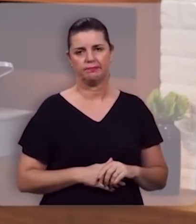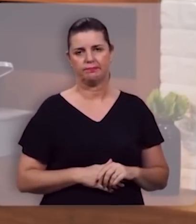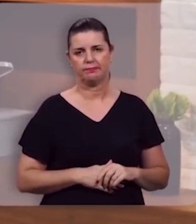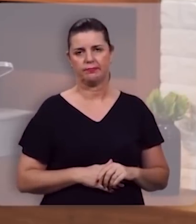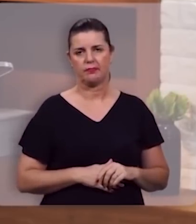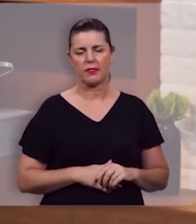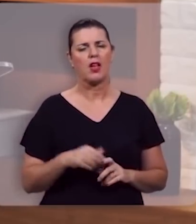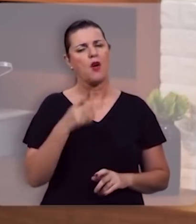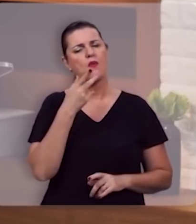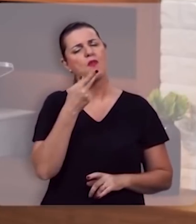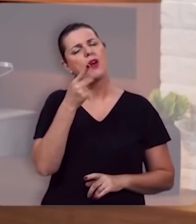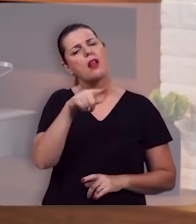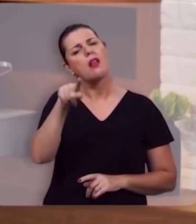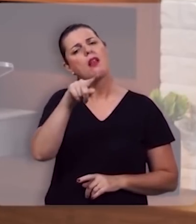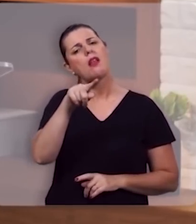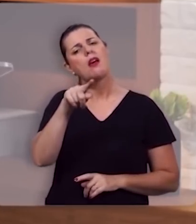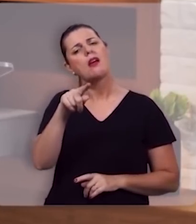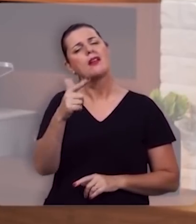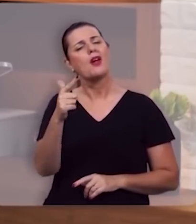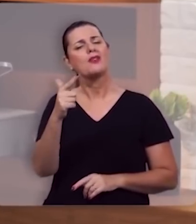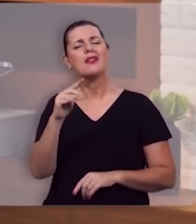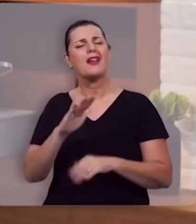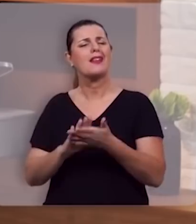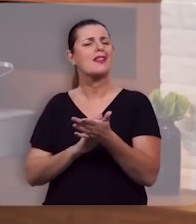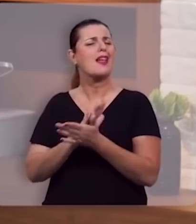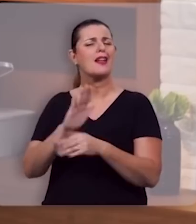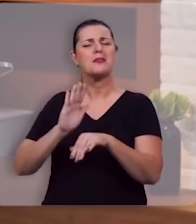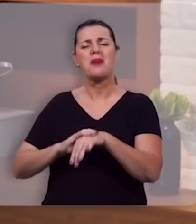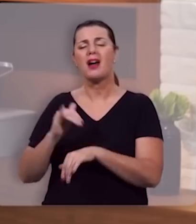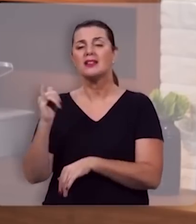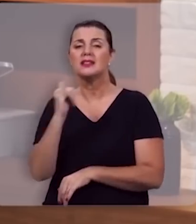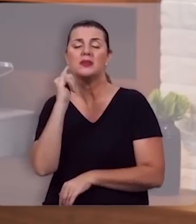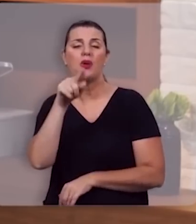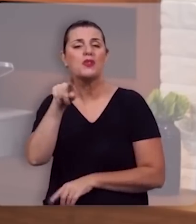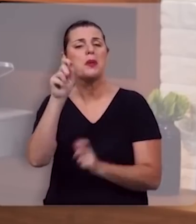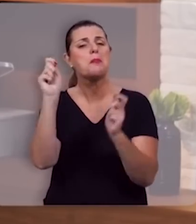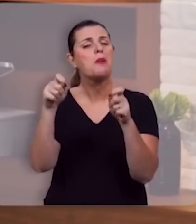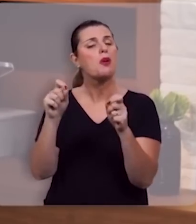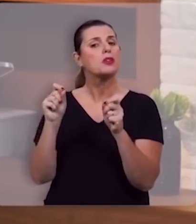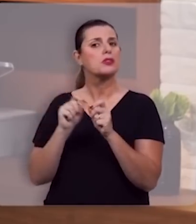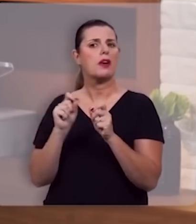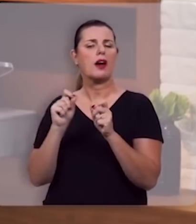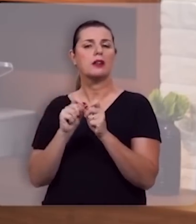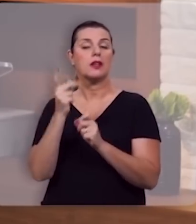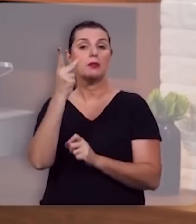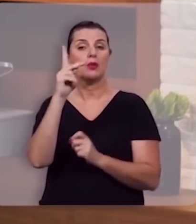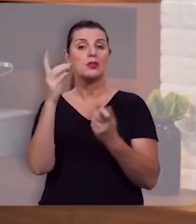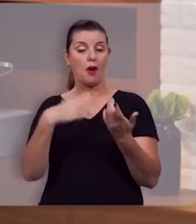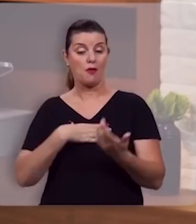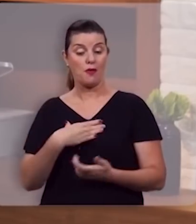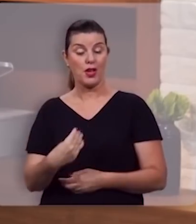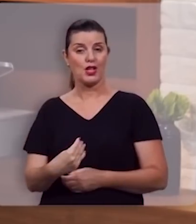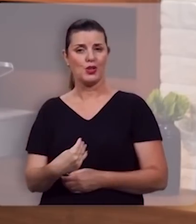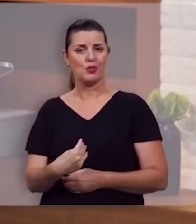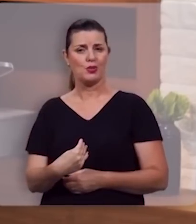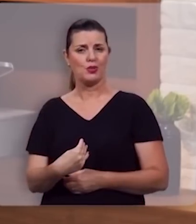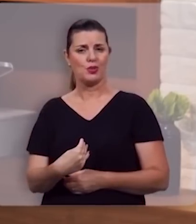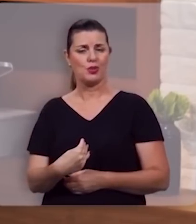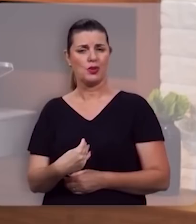e eu vou lhe dizer que não há nada mais importante que você possa fazer para os seus filhos